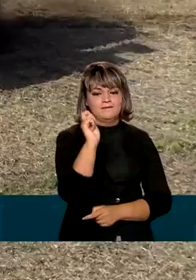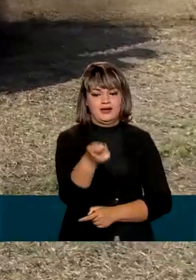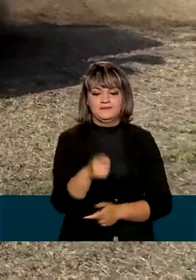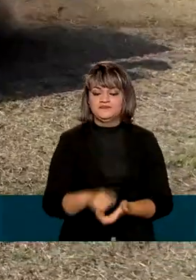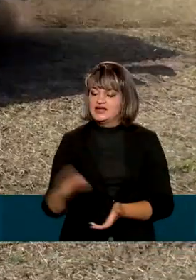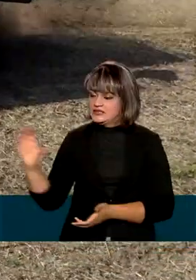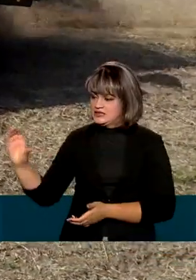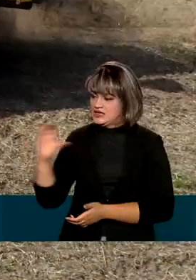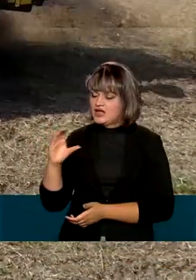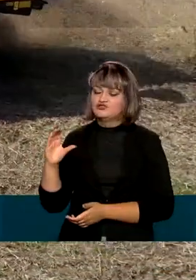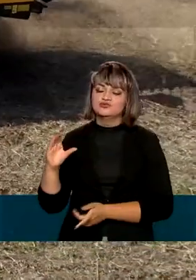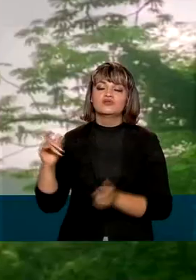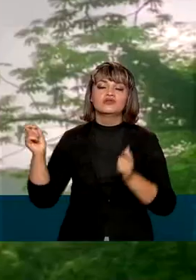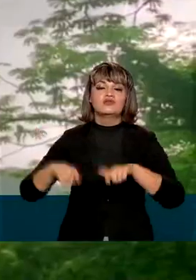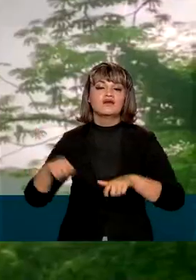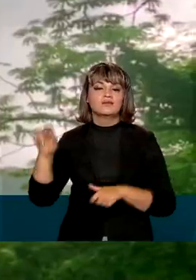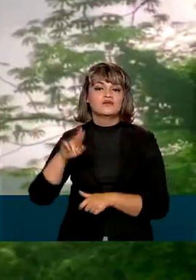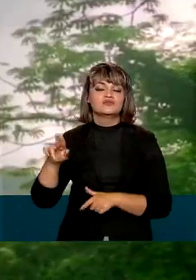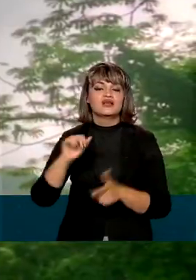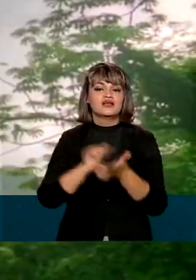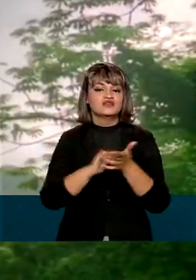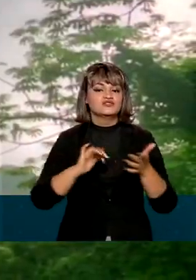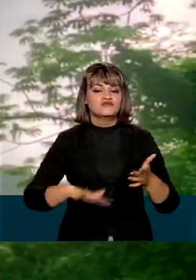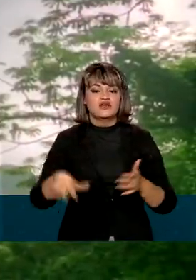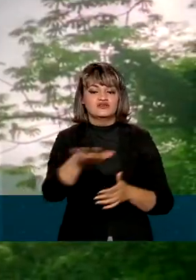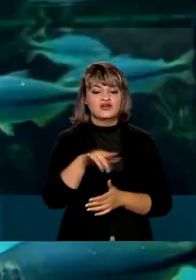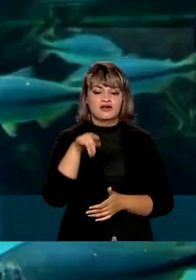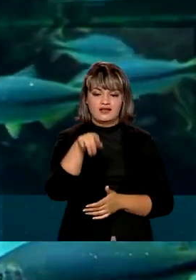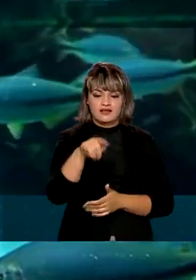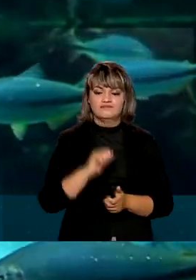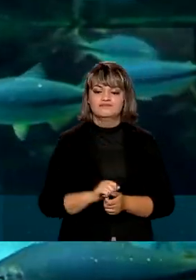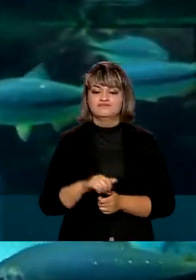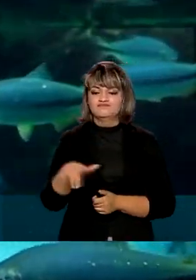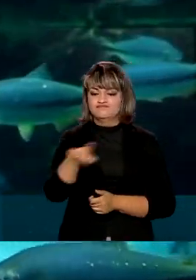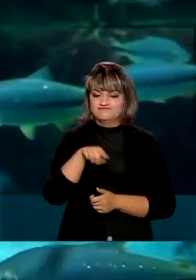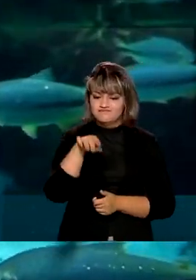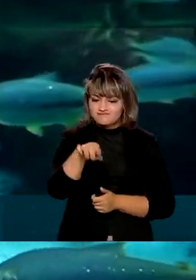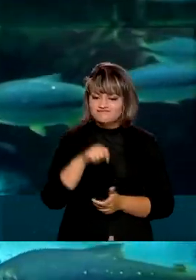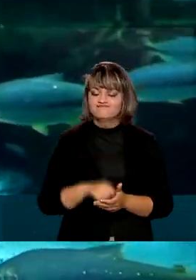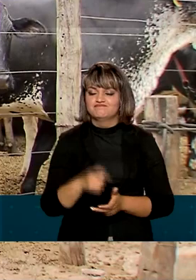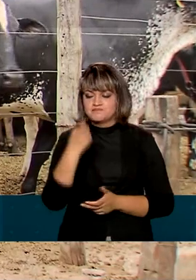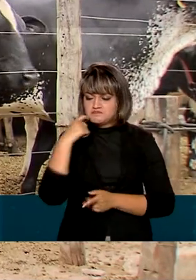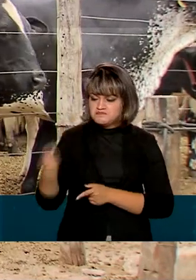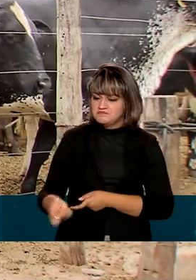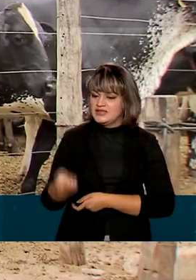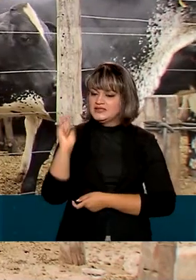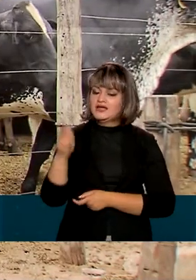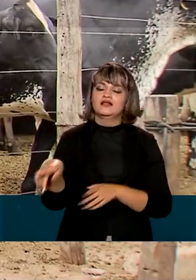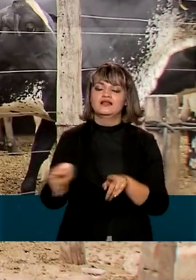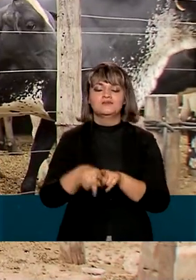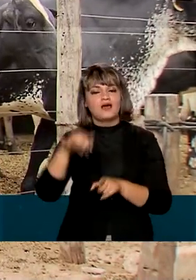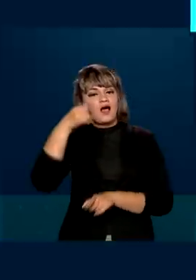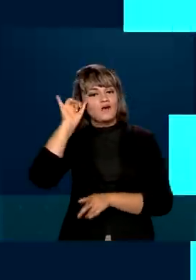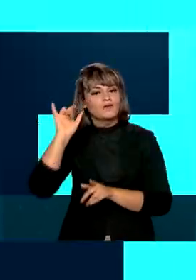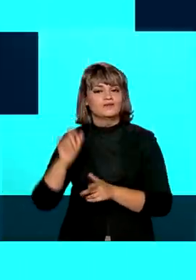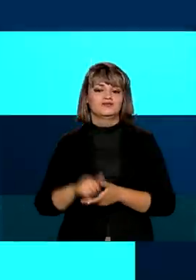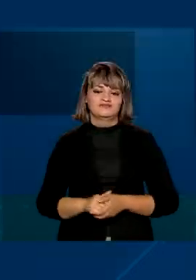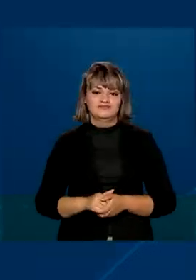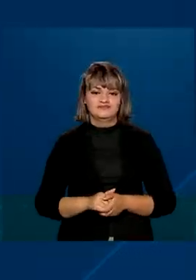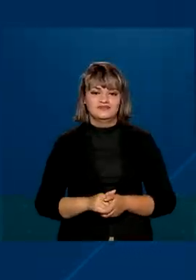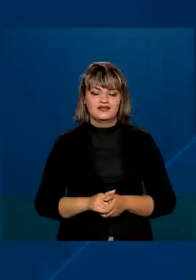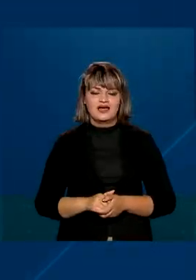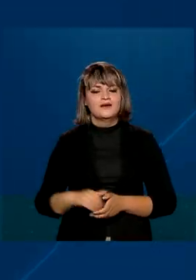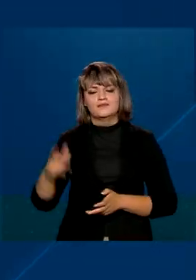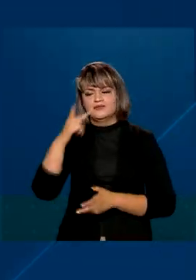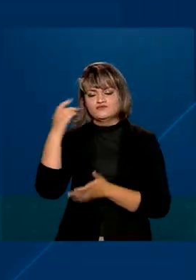do Plano Safra pode ser usado em atividades florestais, acuícola, pesqueira e agropecuária. O número